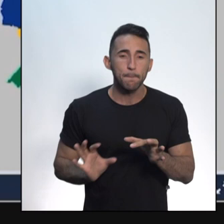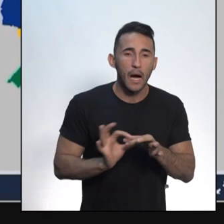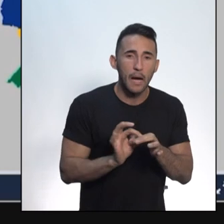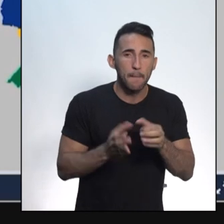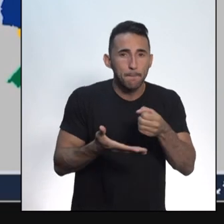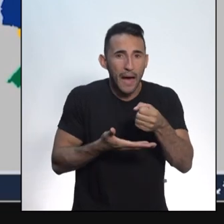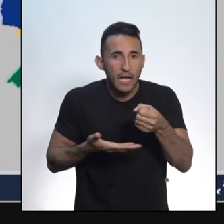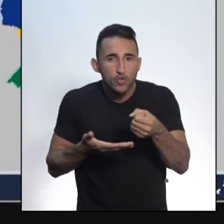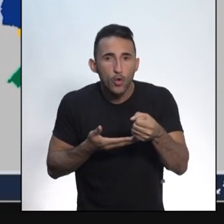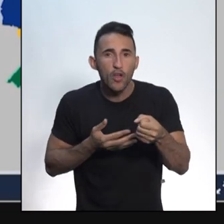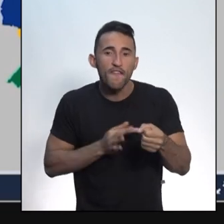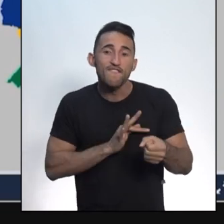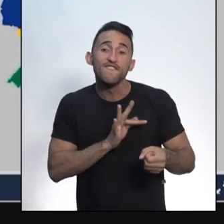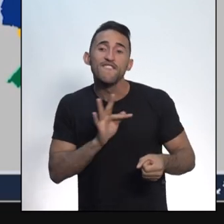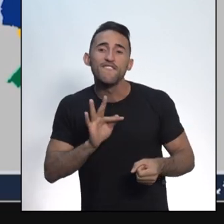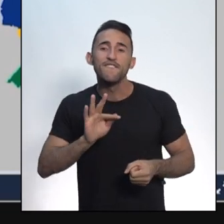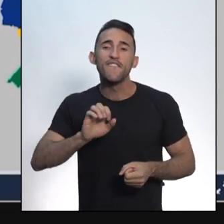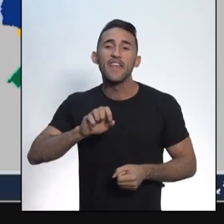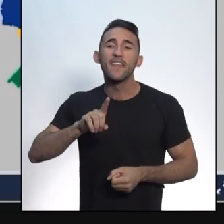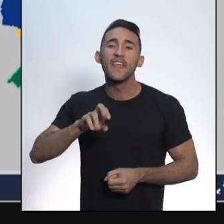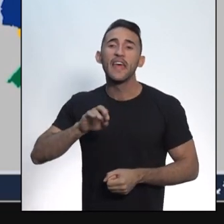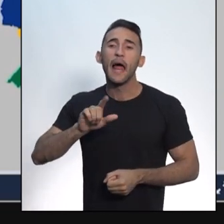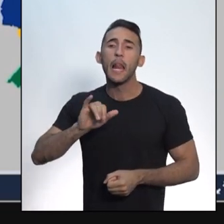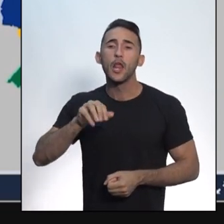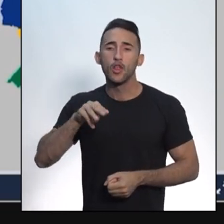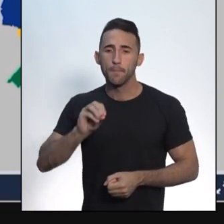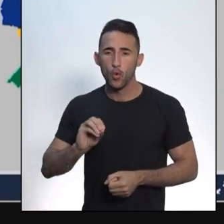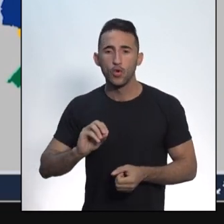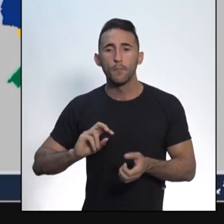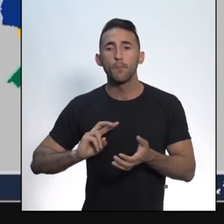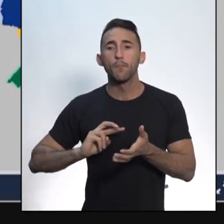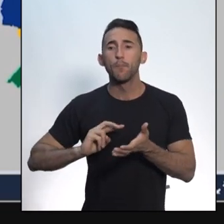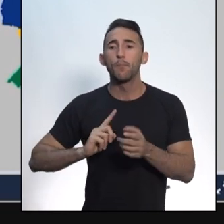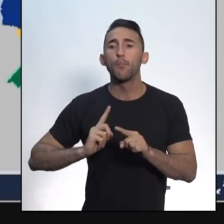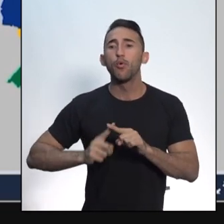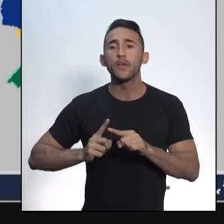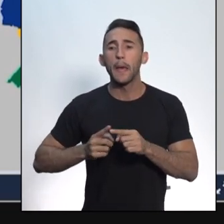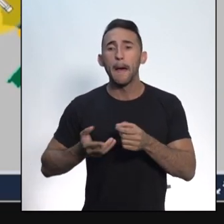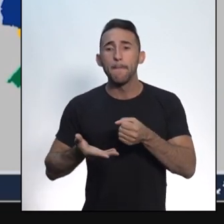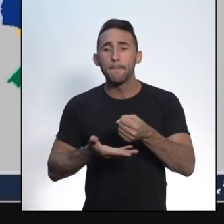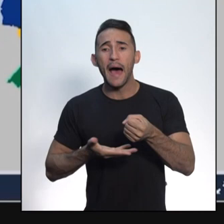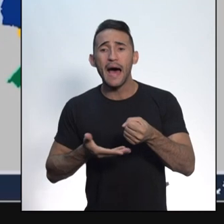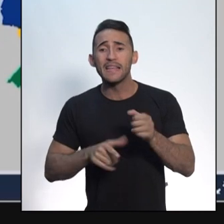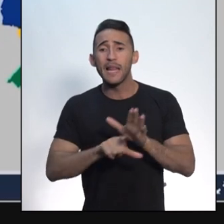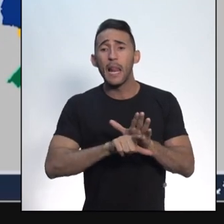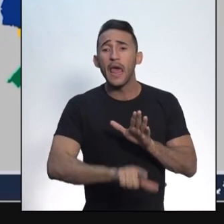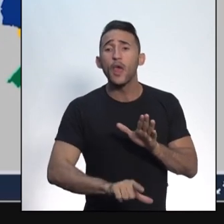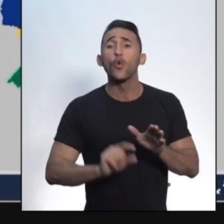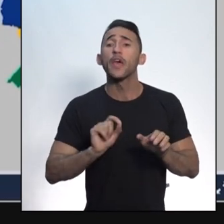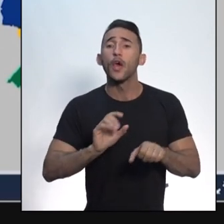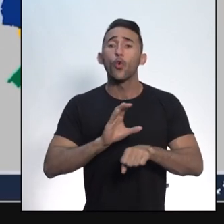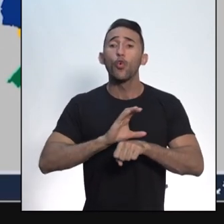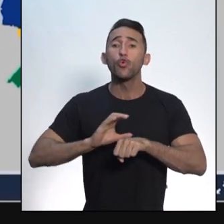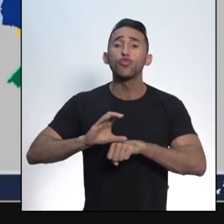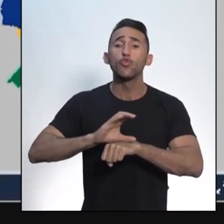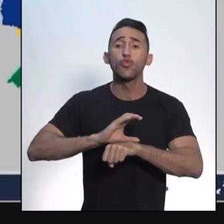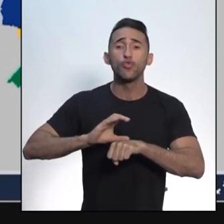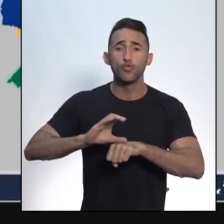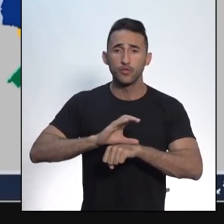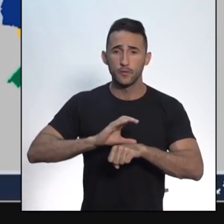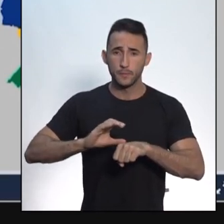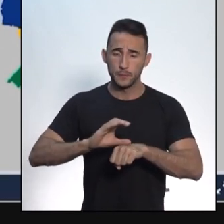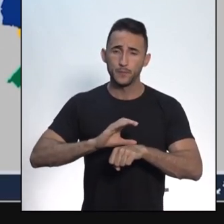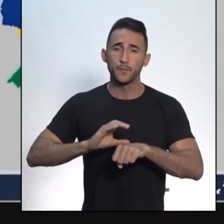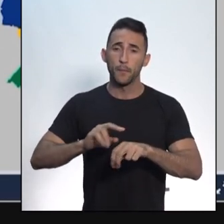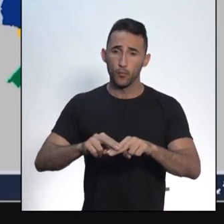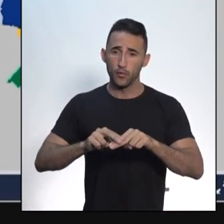do estado federal é a Constituição. A Constituição é a lei máxima do estado federal. Então, vamos